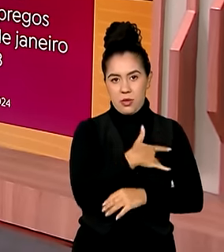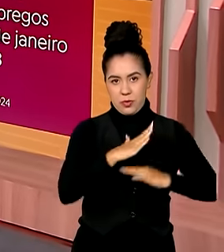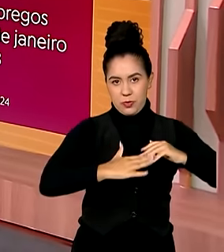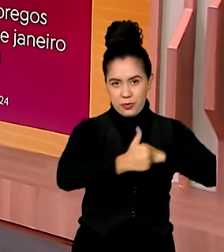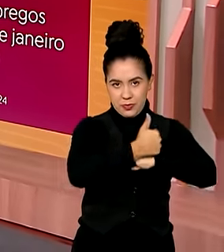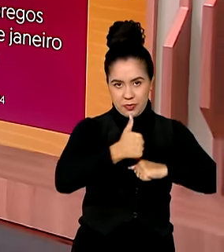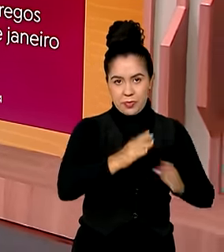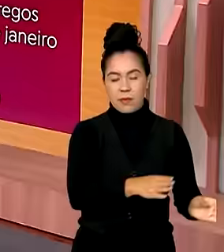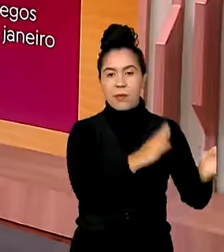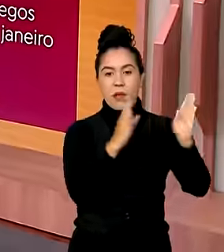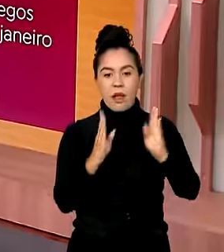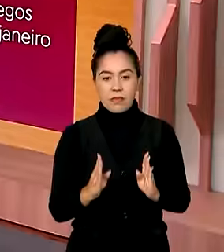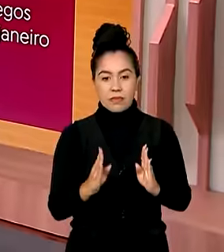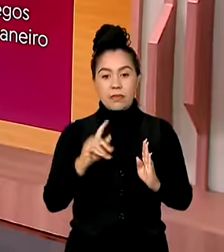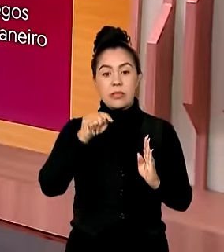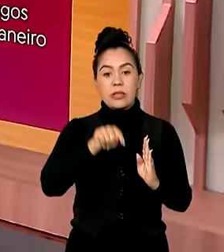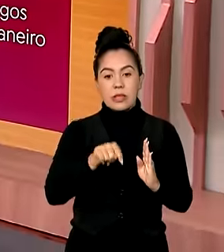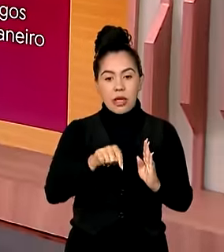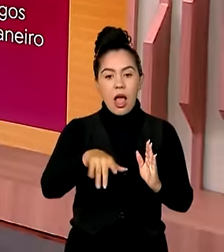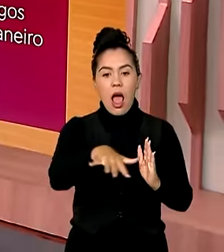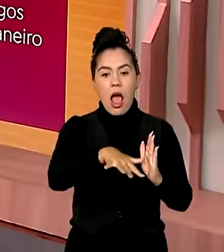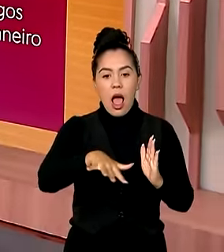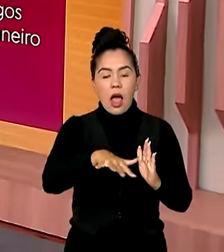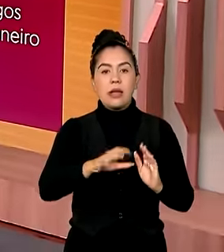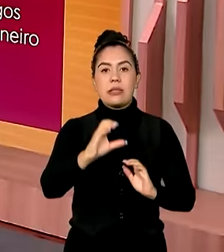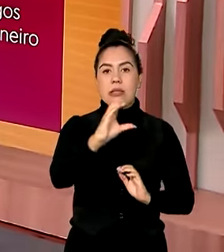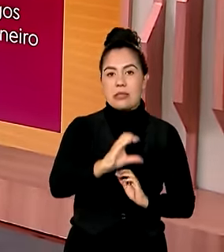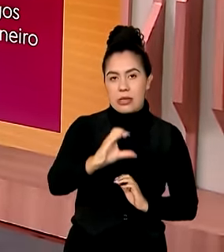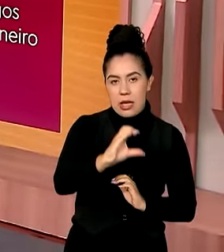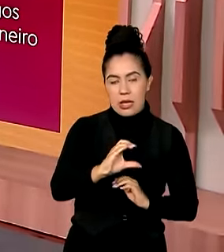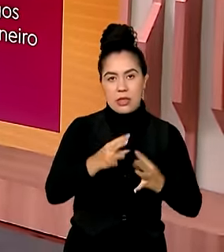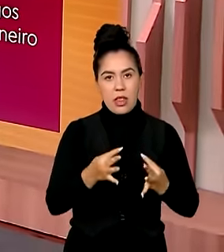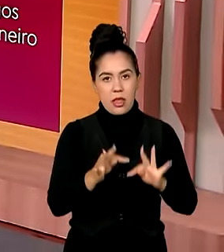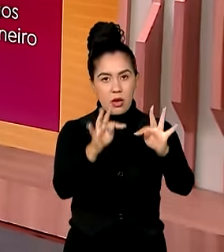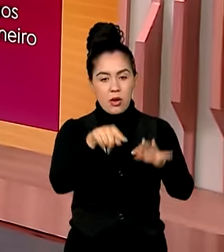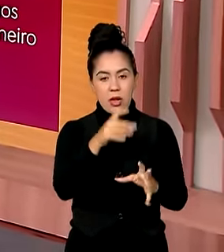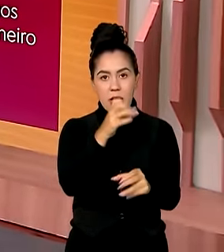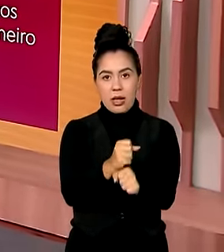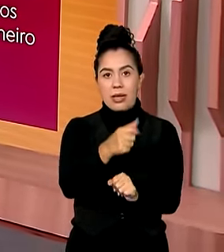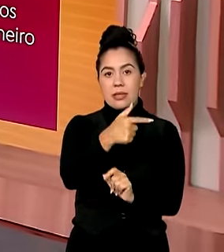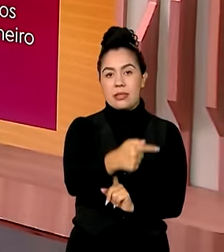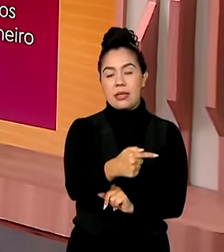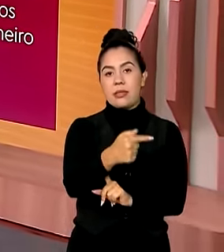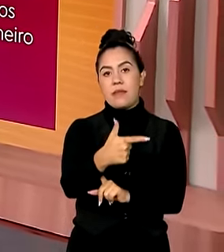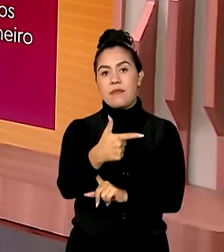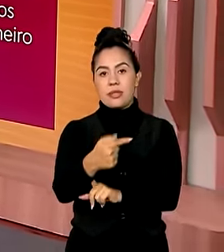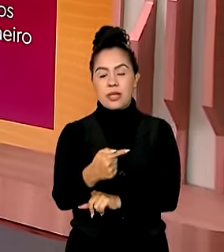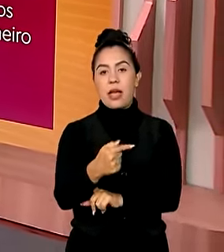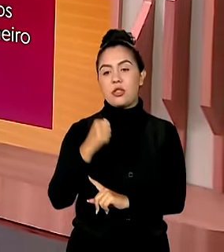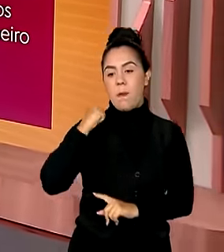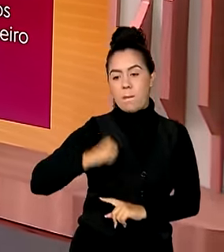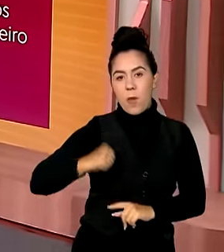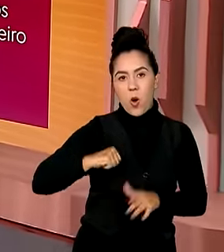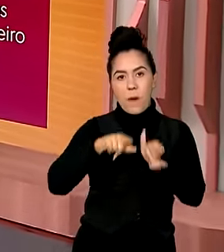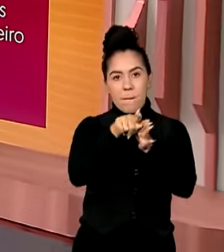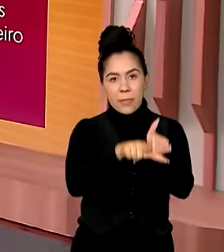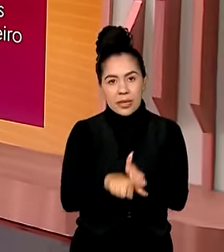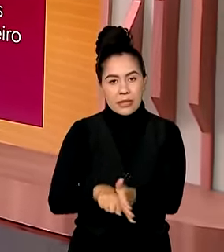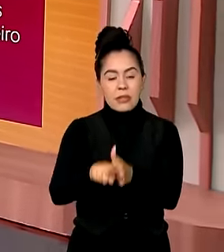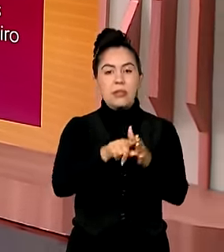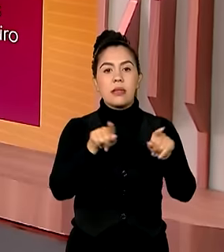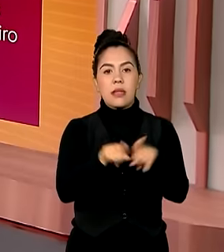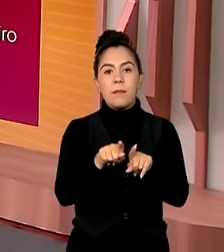O você vê na área de ciência e tecnologia? 727 bolsas de pesquisa e formação do